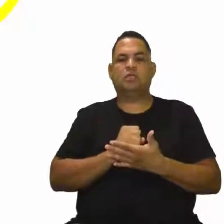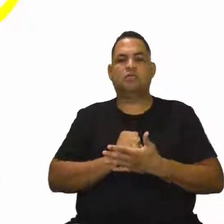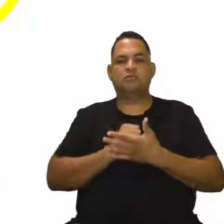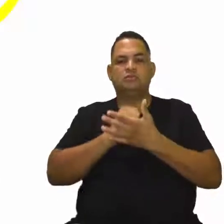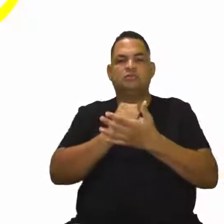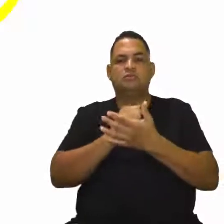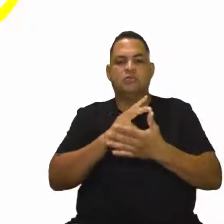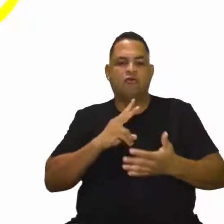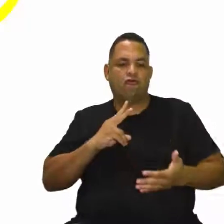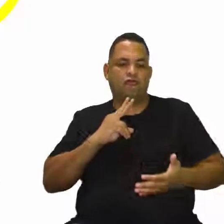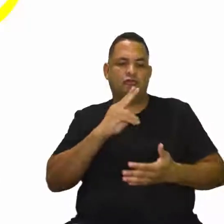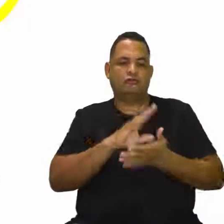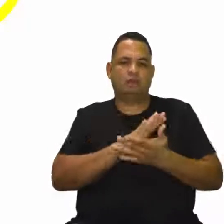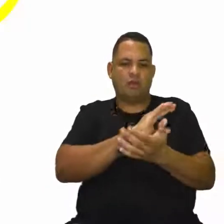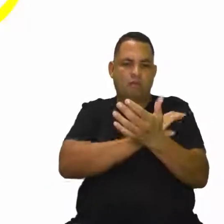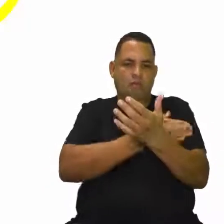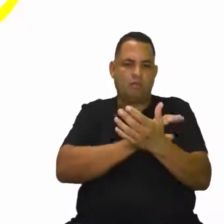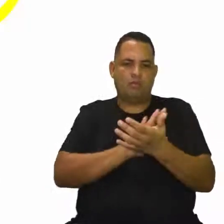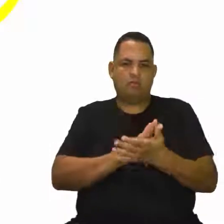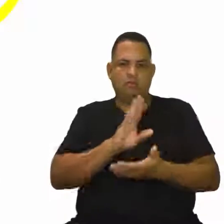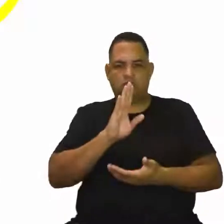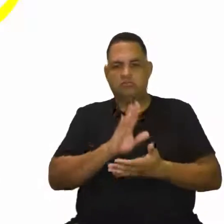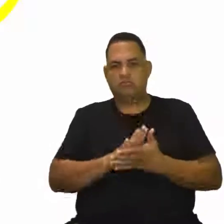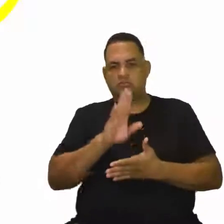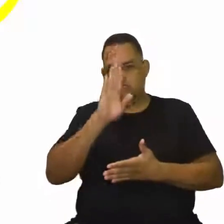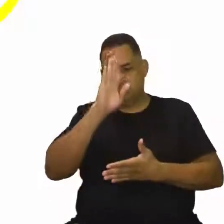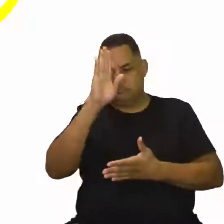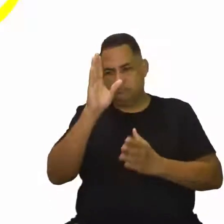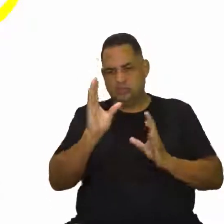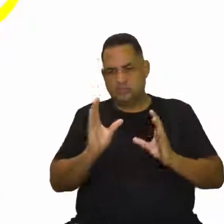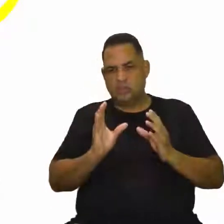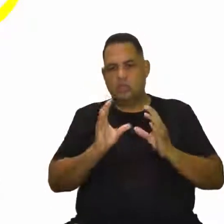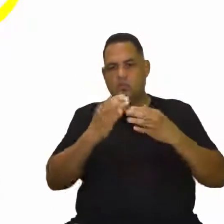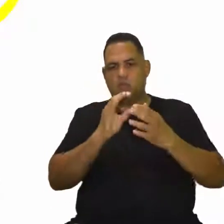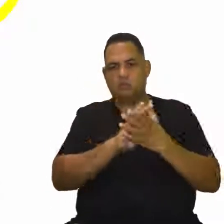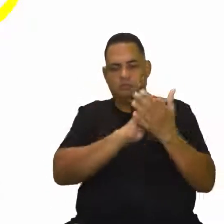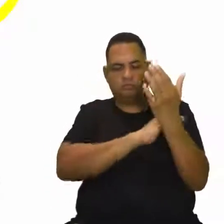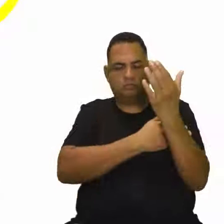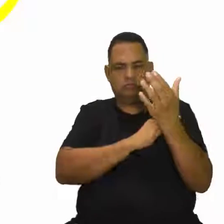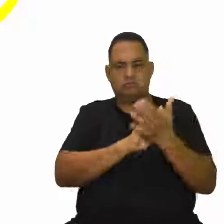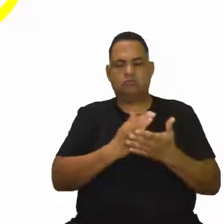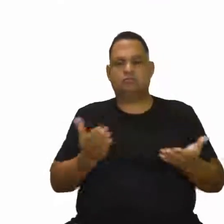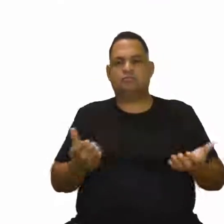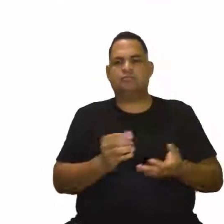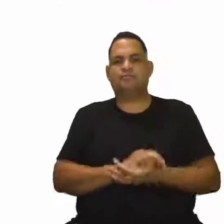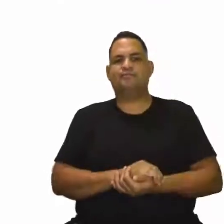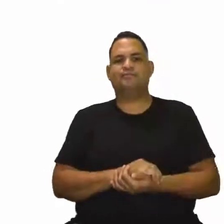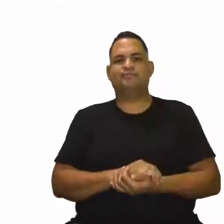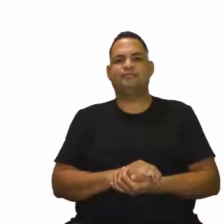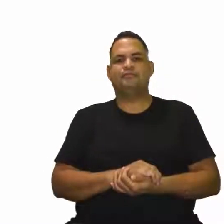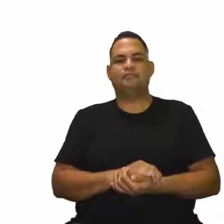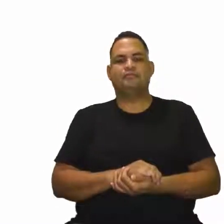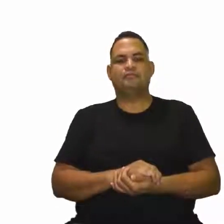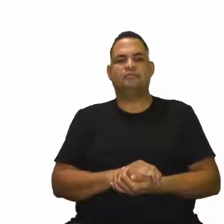fortalecimento muscular também. E buscar os principais grupos musculares, né? Os grandes grupos musculares.